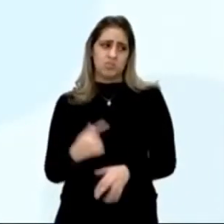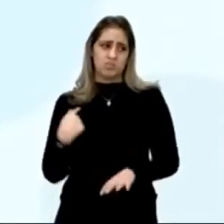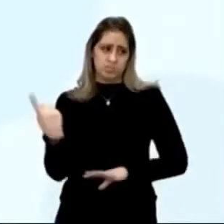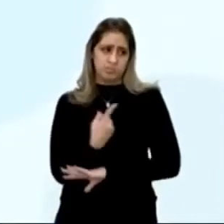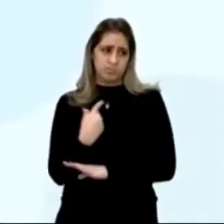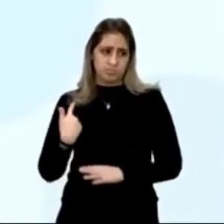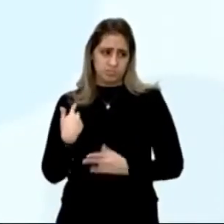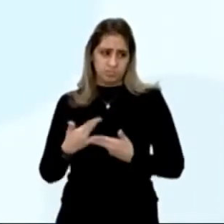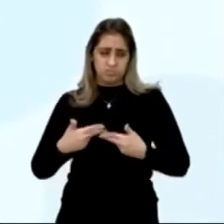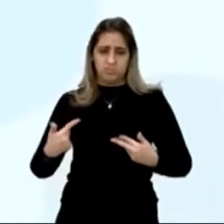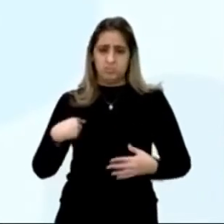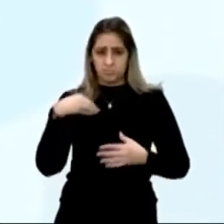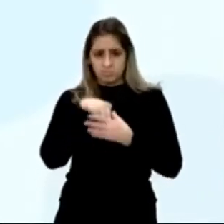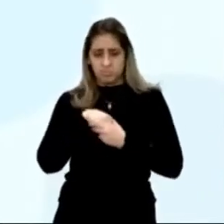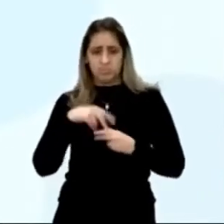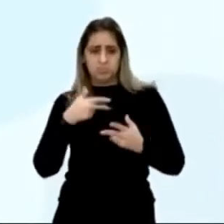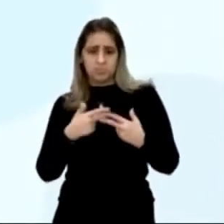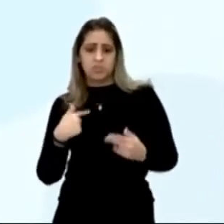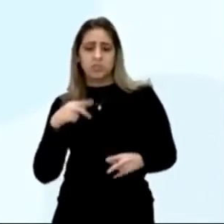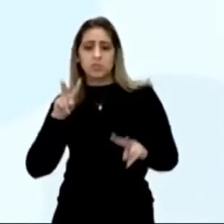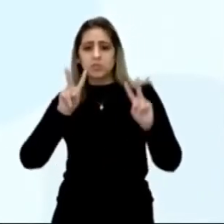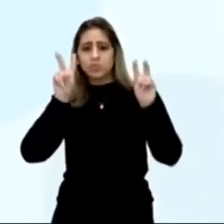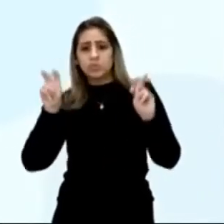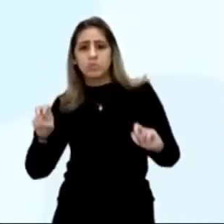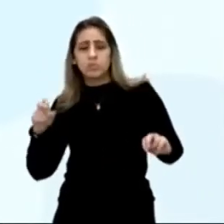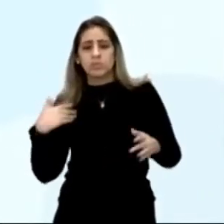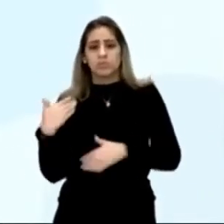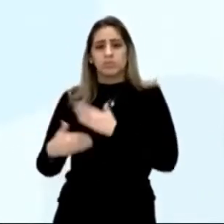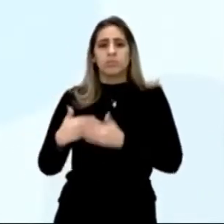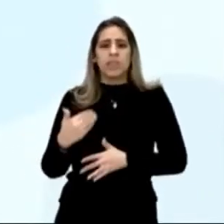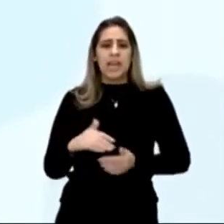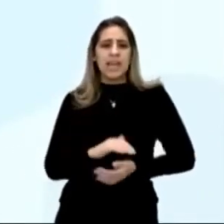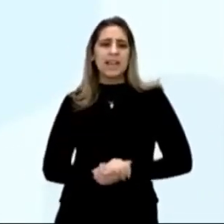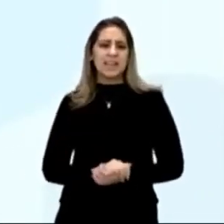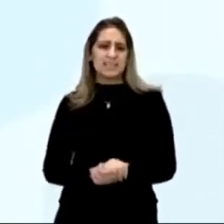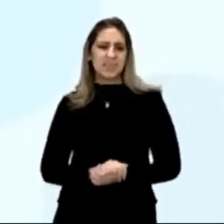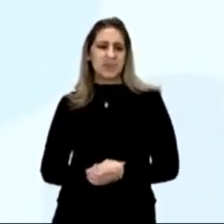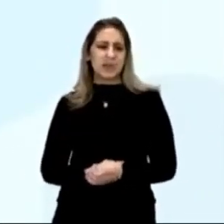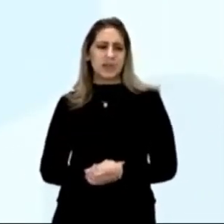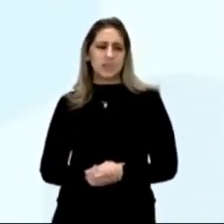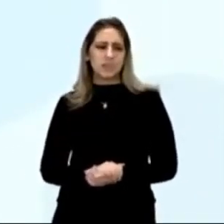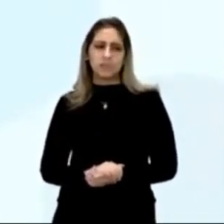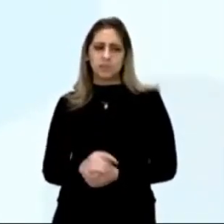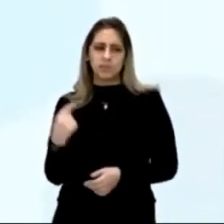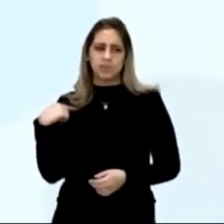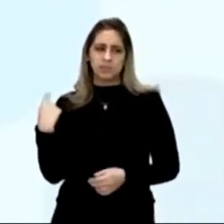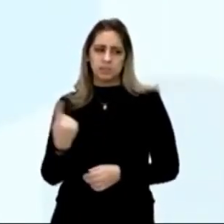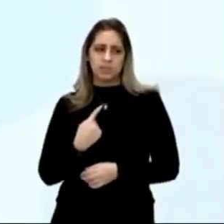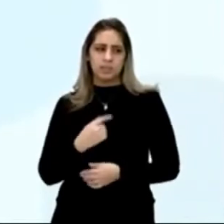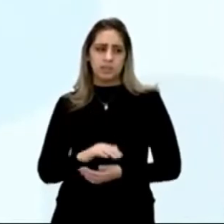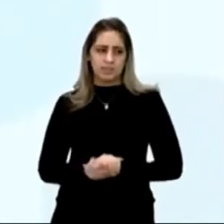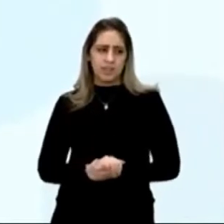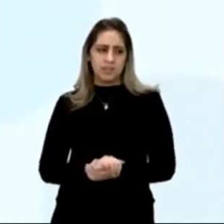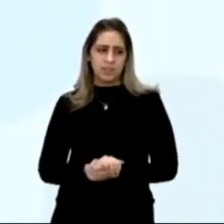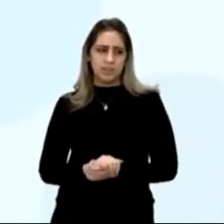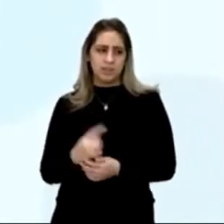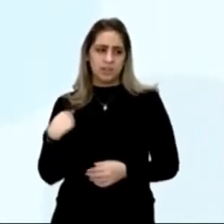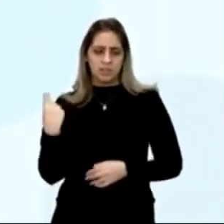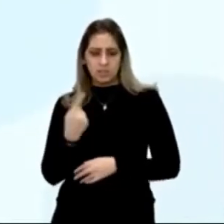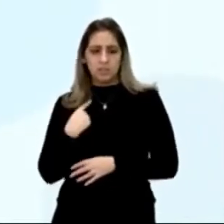partir de várias visões, sobre o entorno de Boyle Queen, incluindo acontecimentos da própria vida do autor,